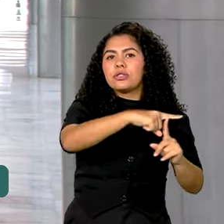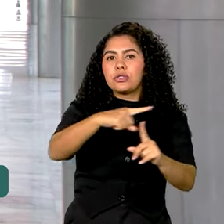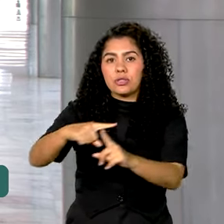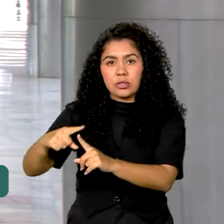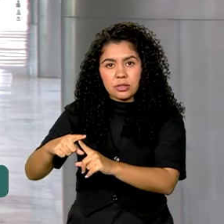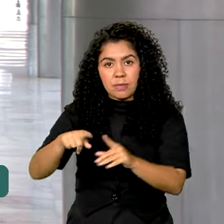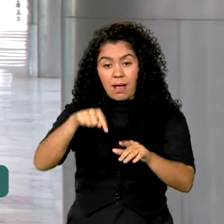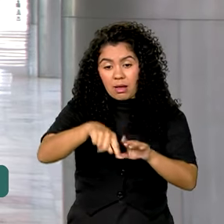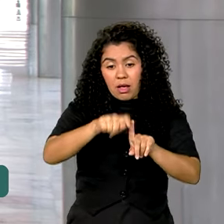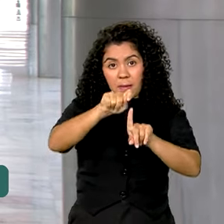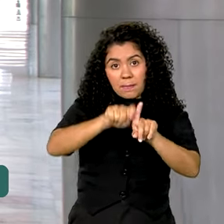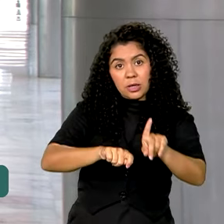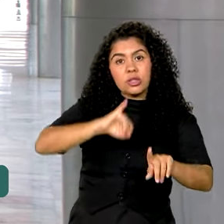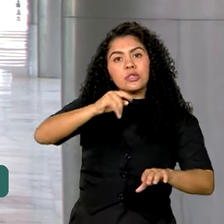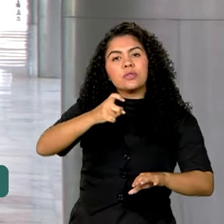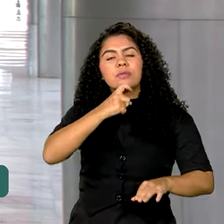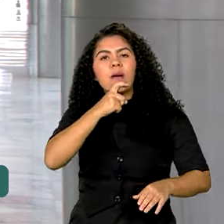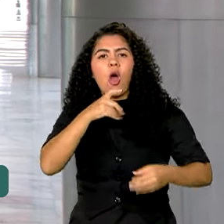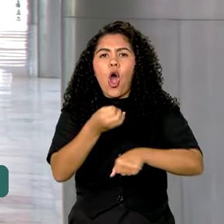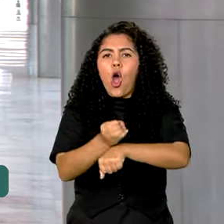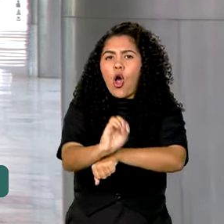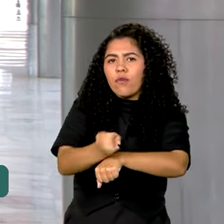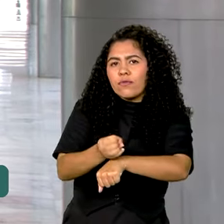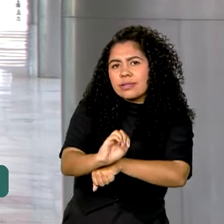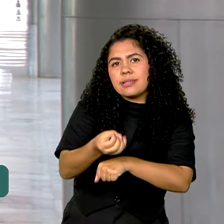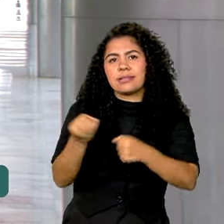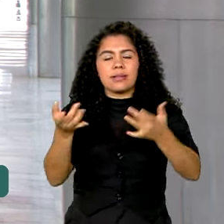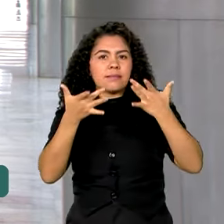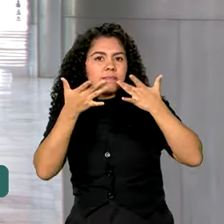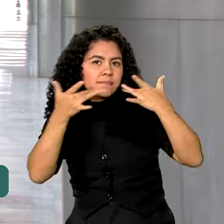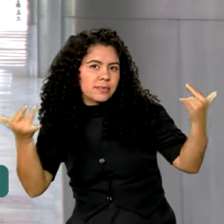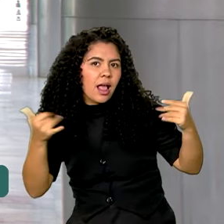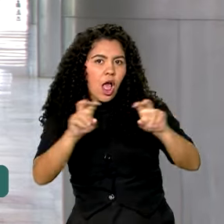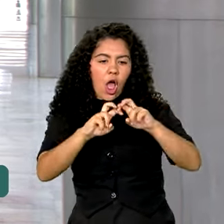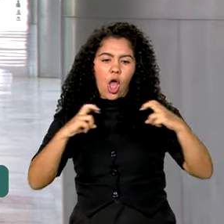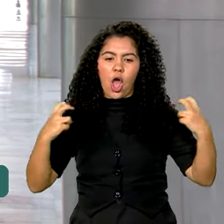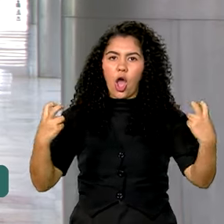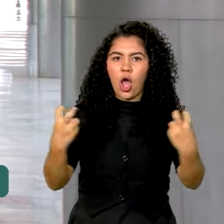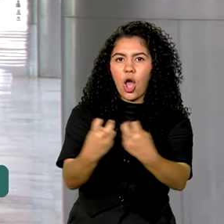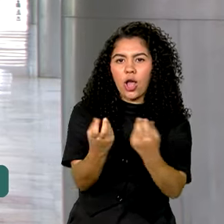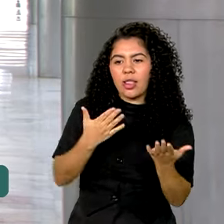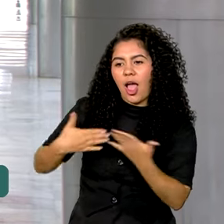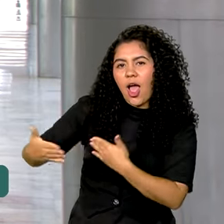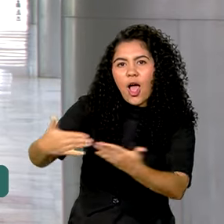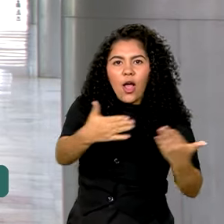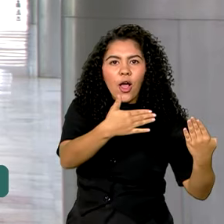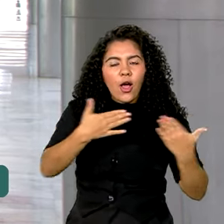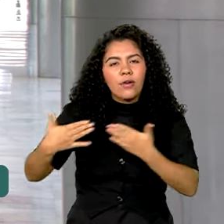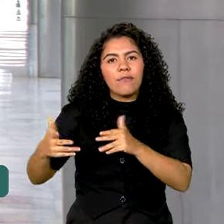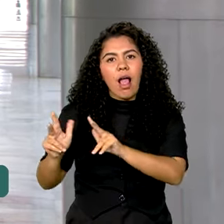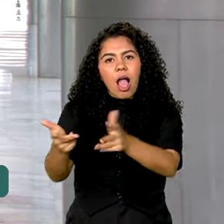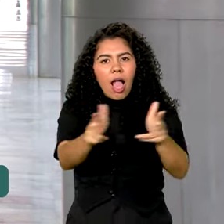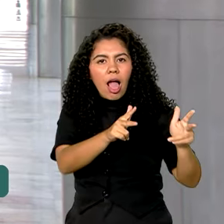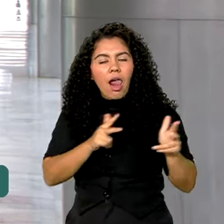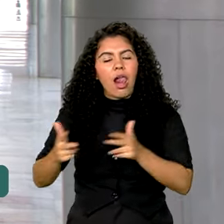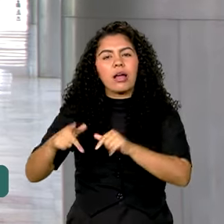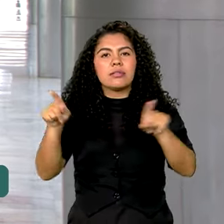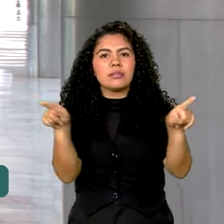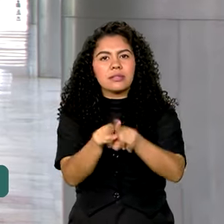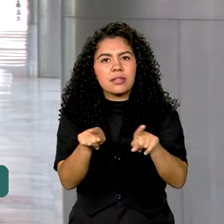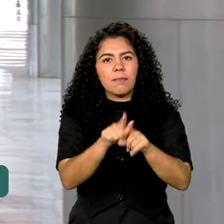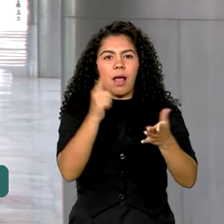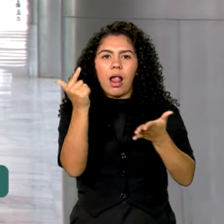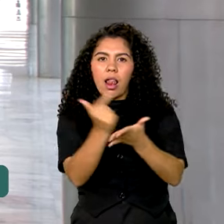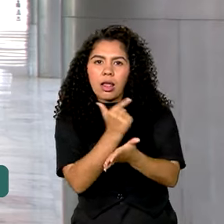mês de julho, como oficinas, espetáculos, seminários, rodas de conversa e de leitura e exposições que celebrem os 20